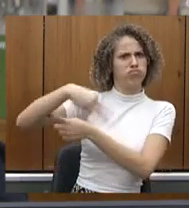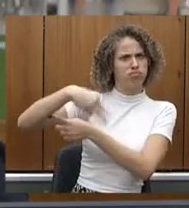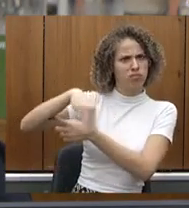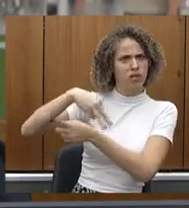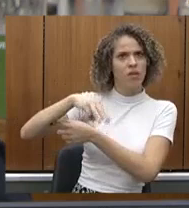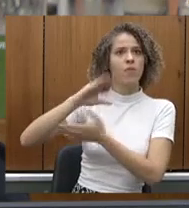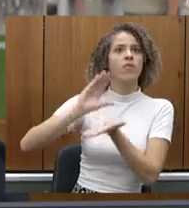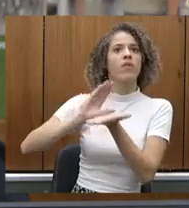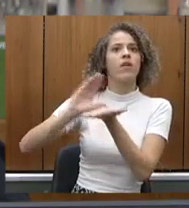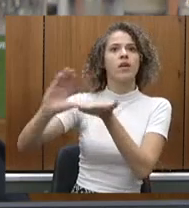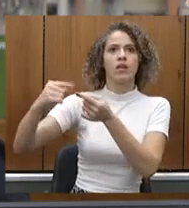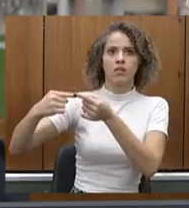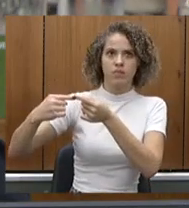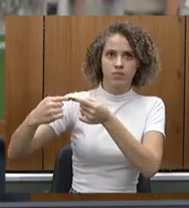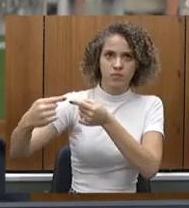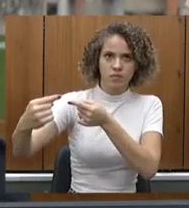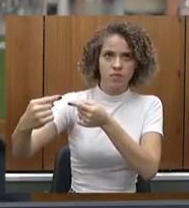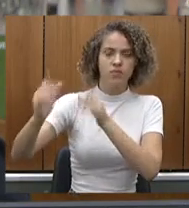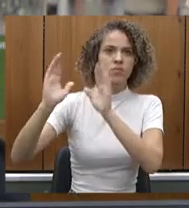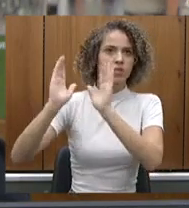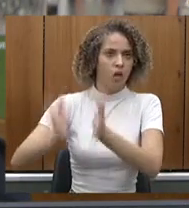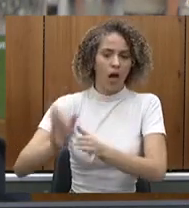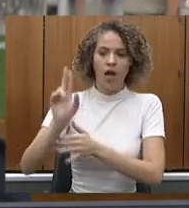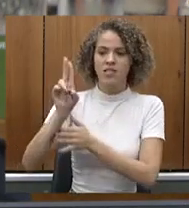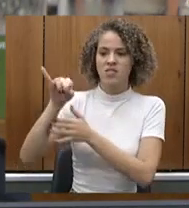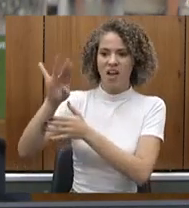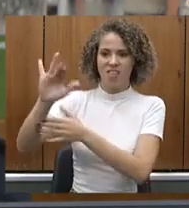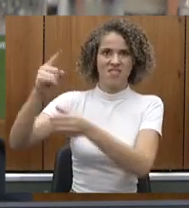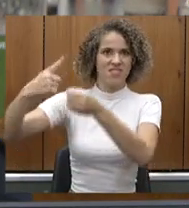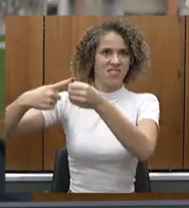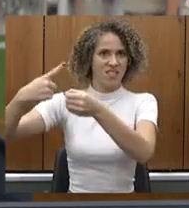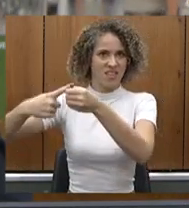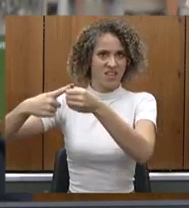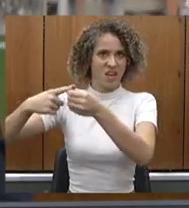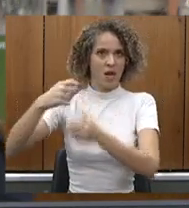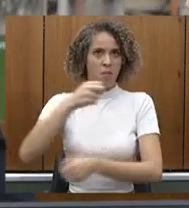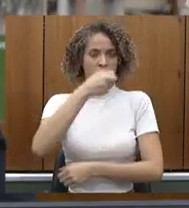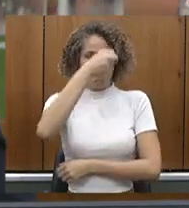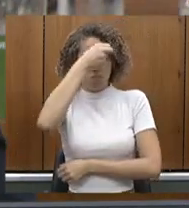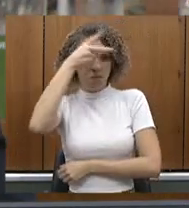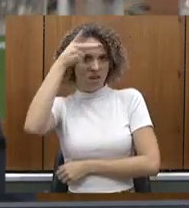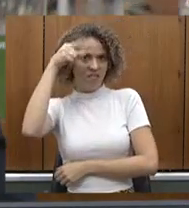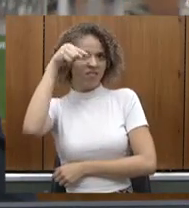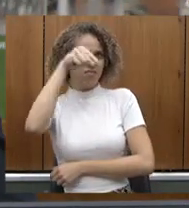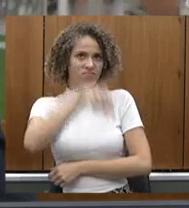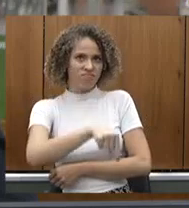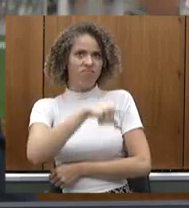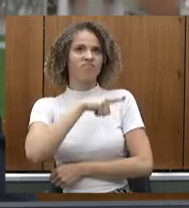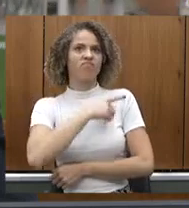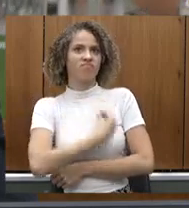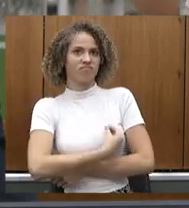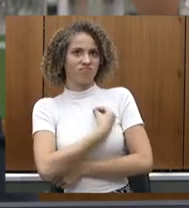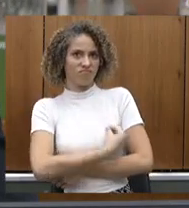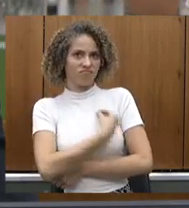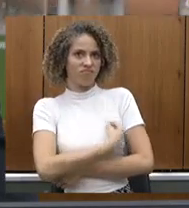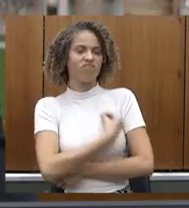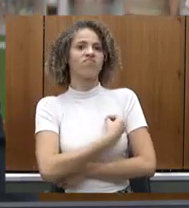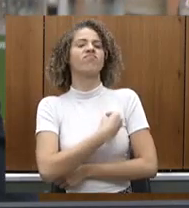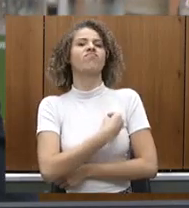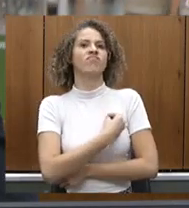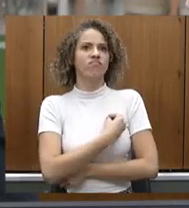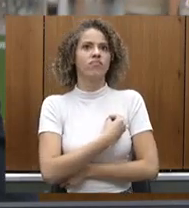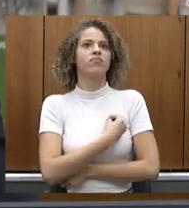naquela semana daquele evento lá em Unaí, e o prefeito Branquinho já está fazendo o processo licitatório